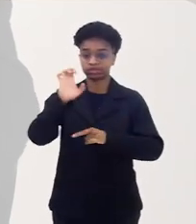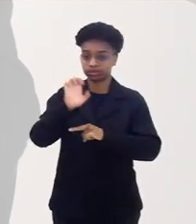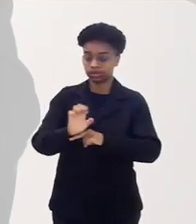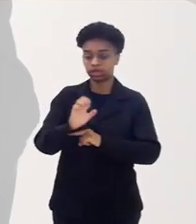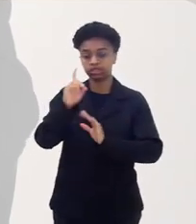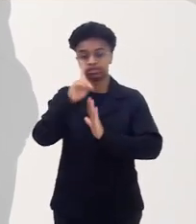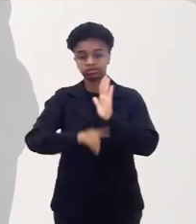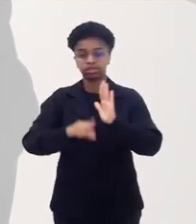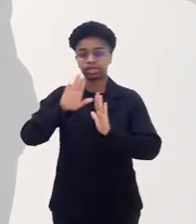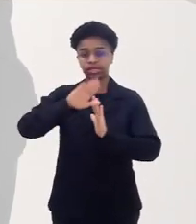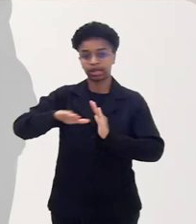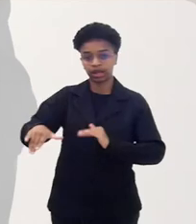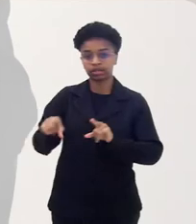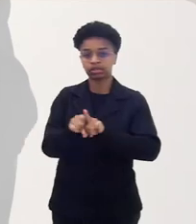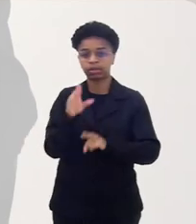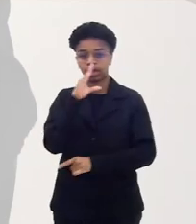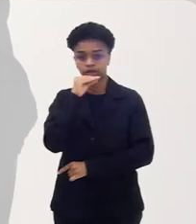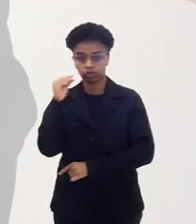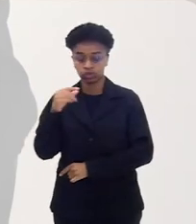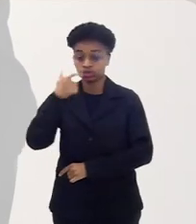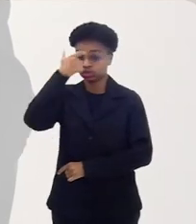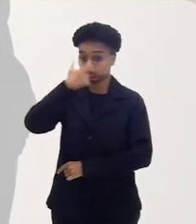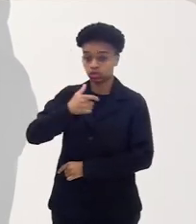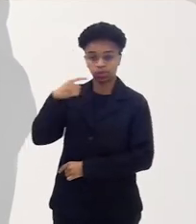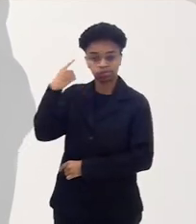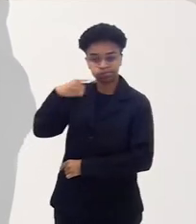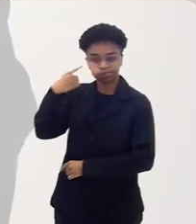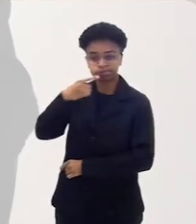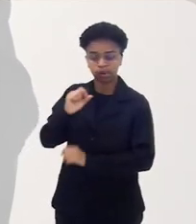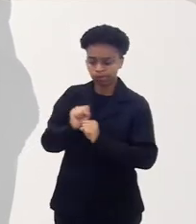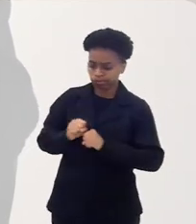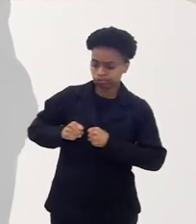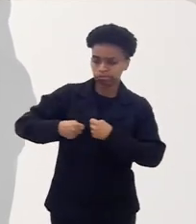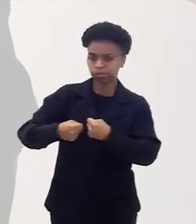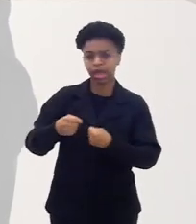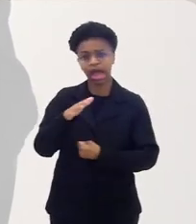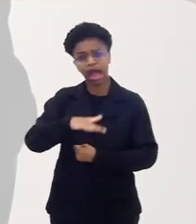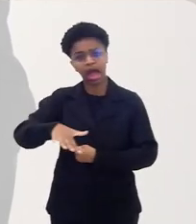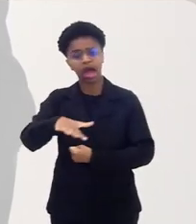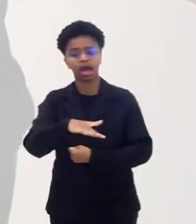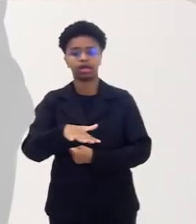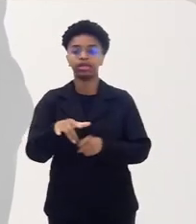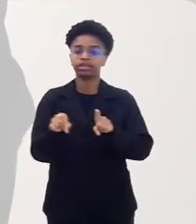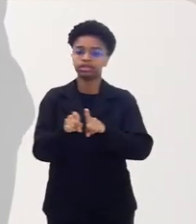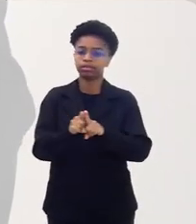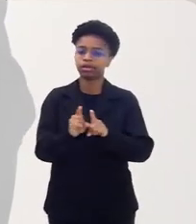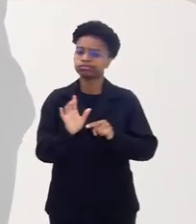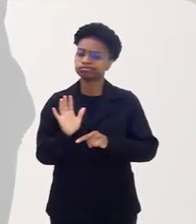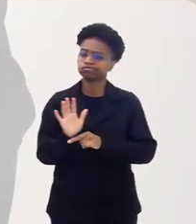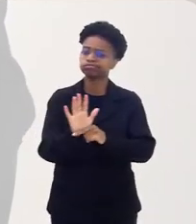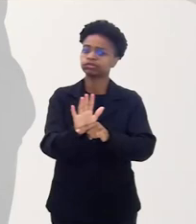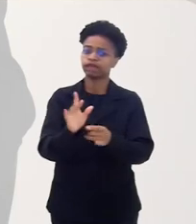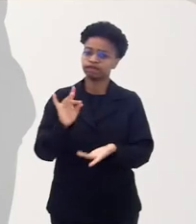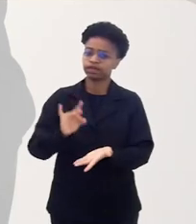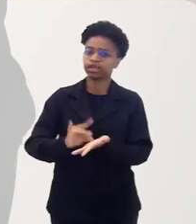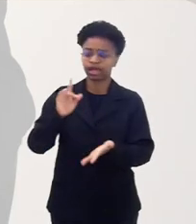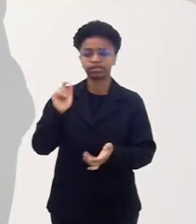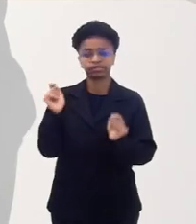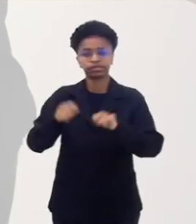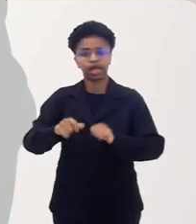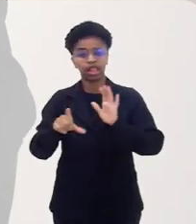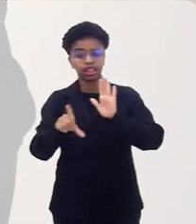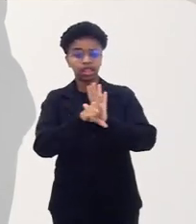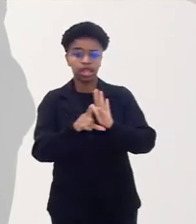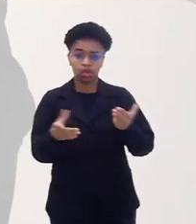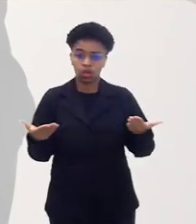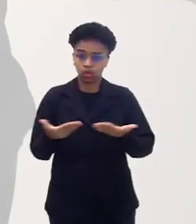Direitos da Criança e do Adolescente, como advogado militante dessa causa, tanto tem contribuído para a efetivação dessa